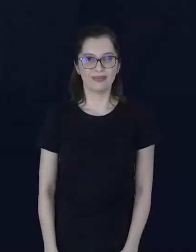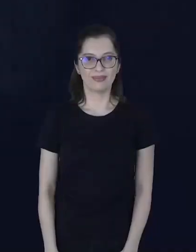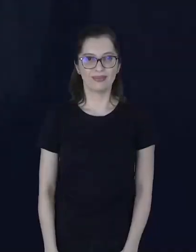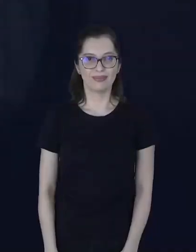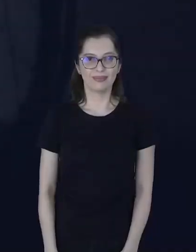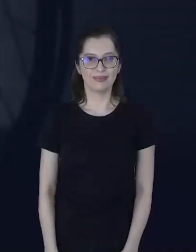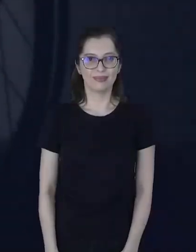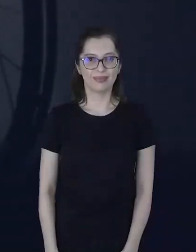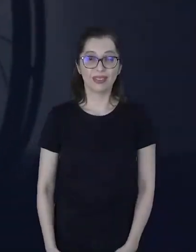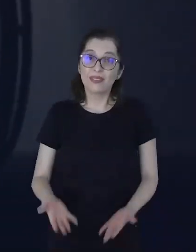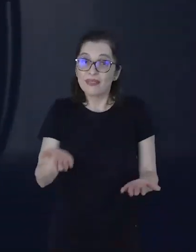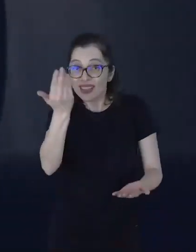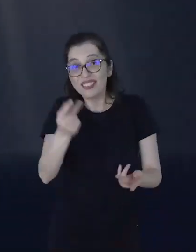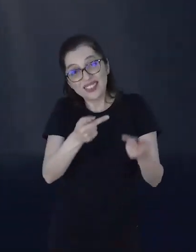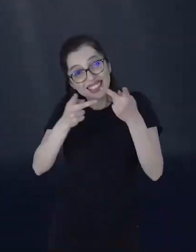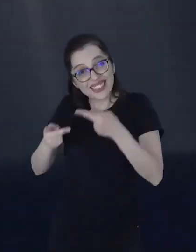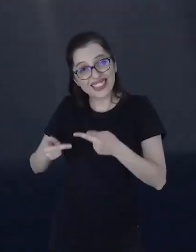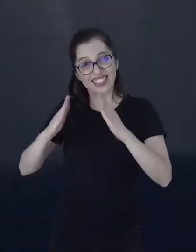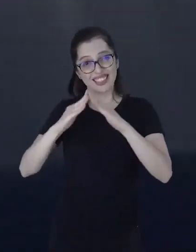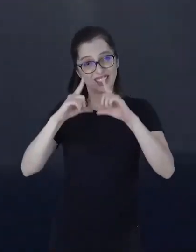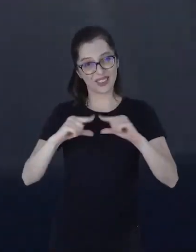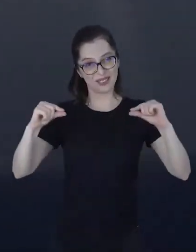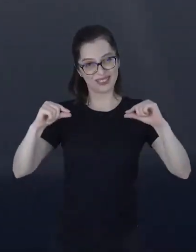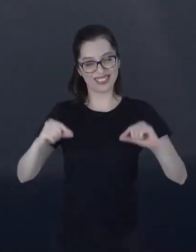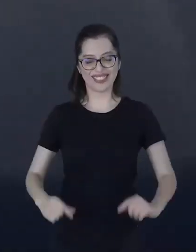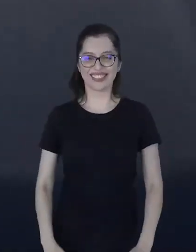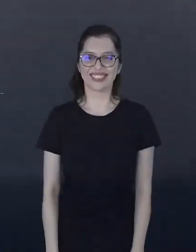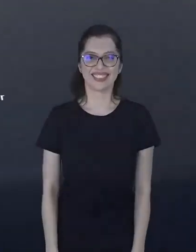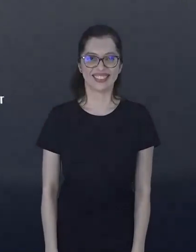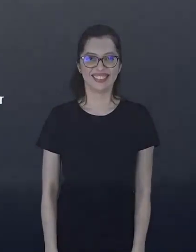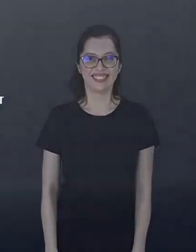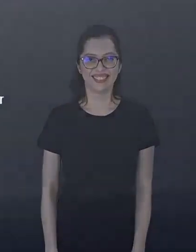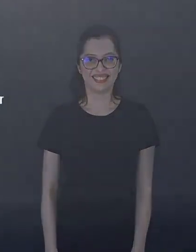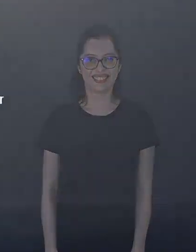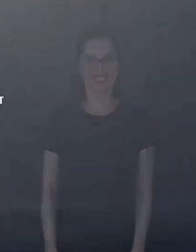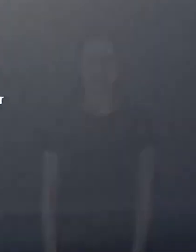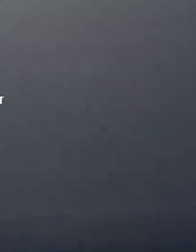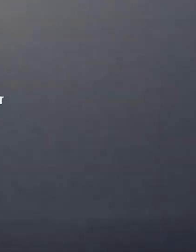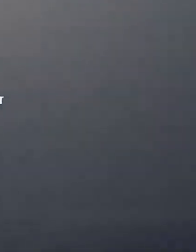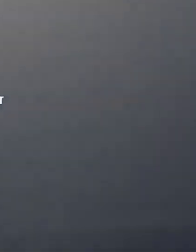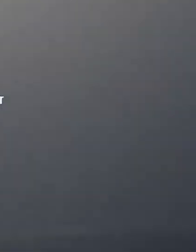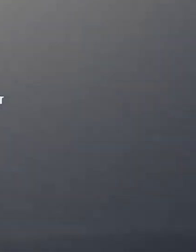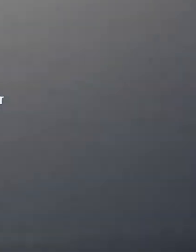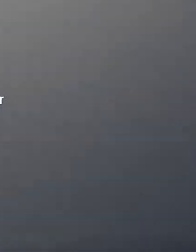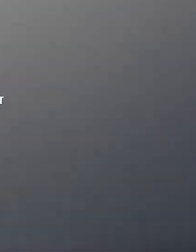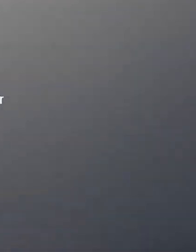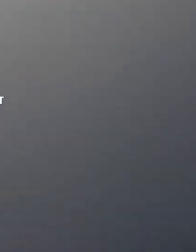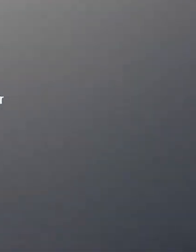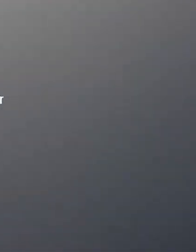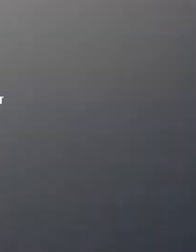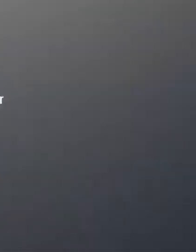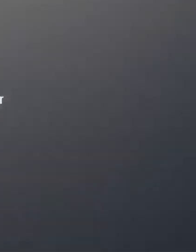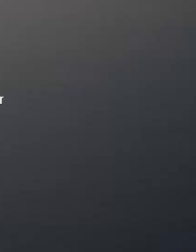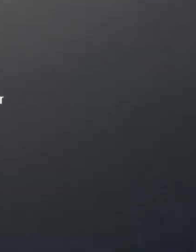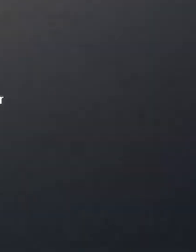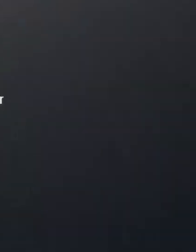Sidney de costas na cadeira. Venha nos visitar. Ele gira as rodas, solta e abre os braços. A luz esmaece. Em